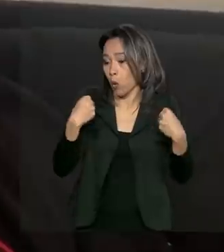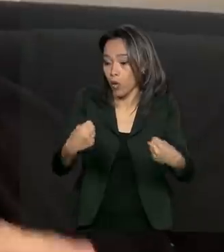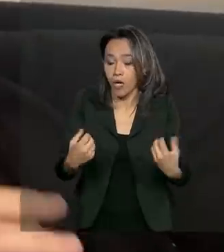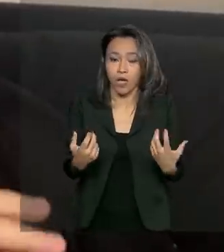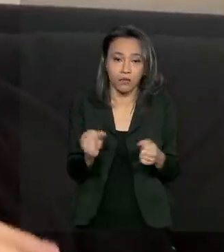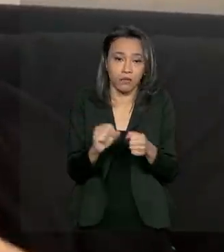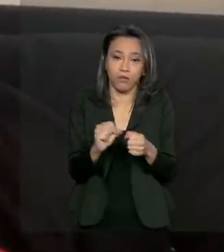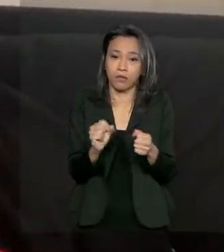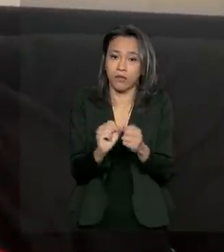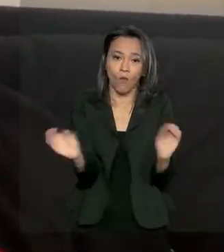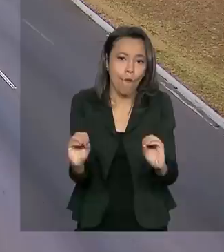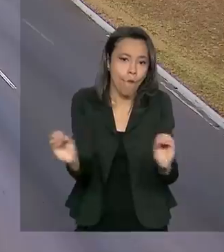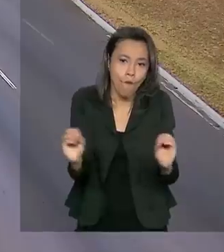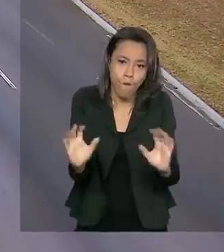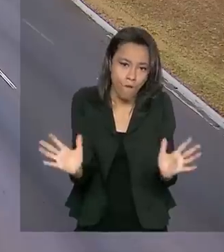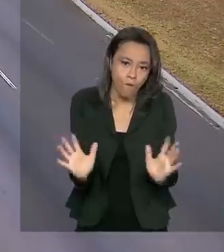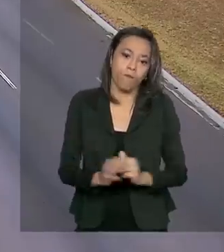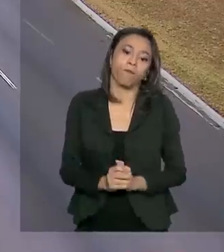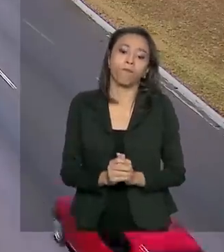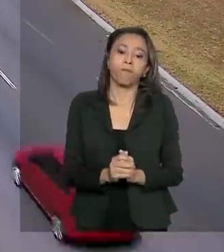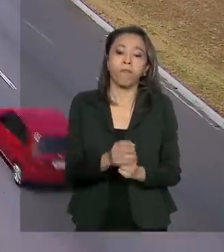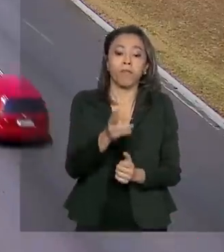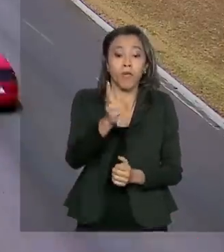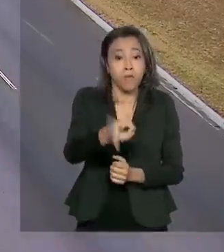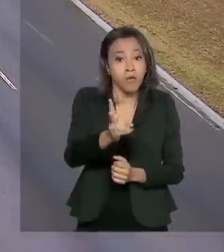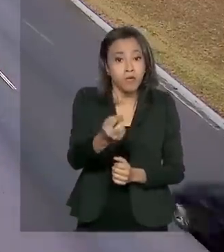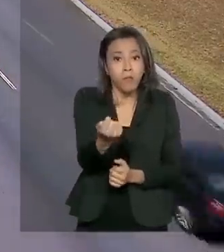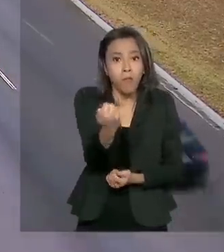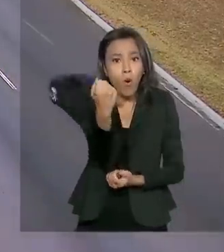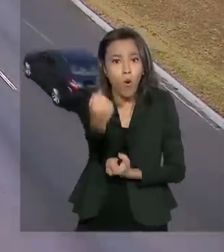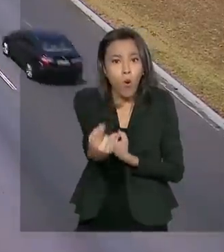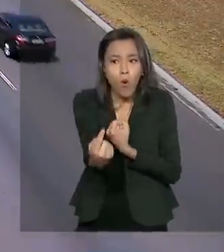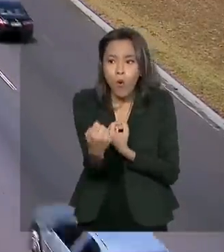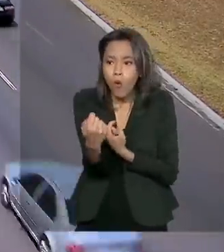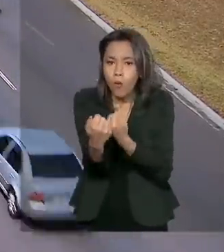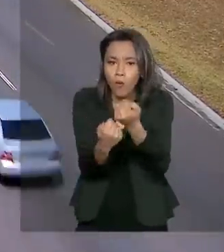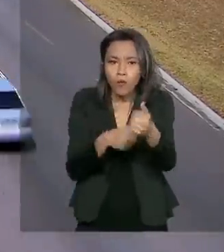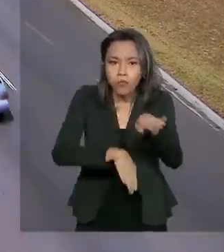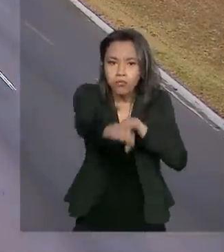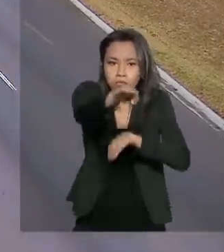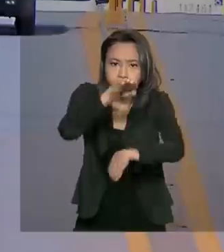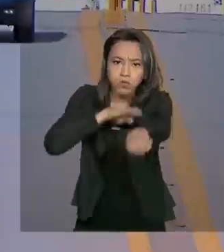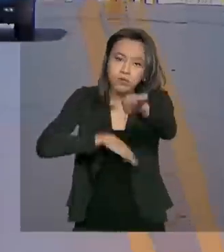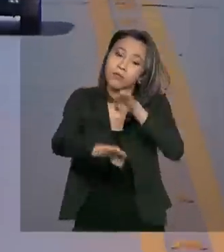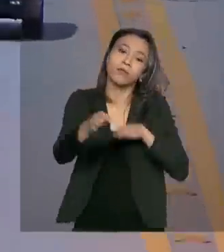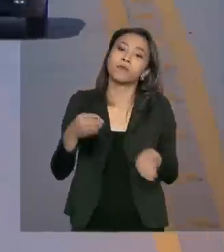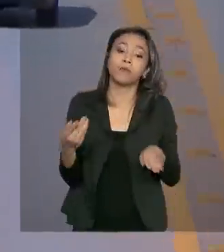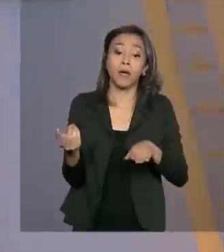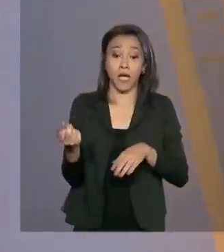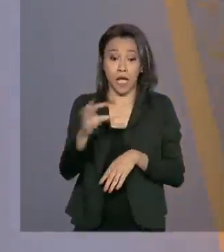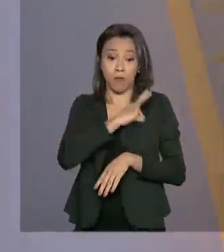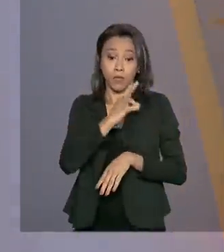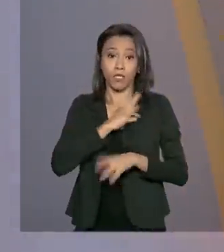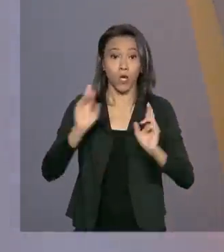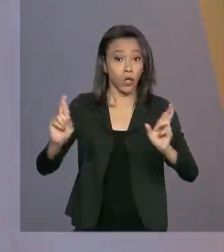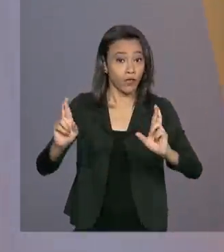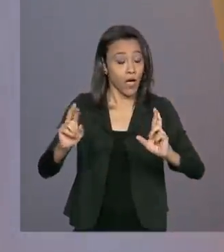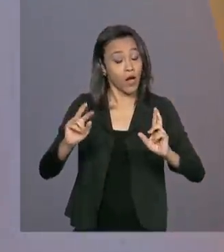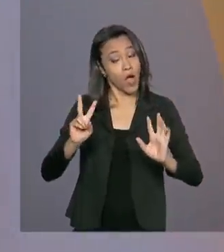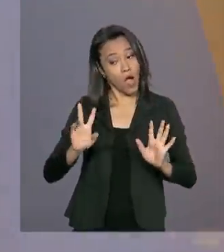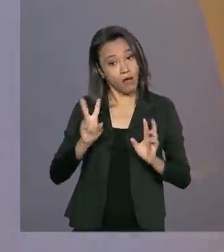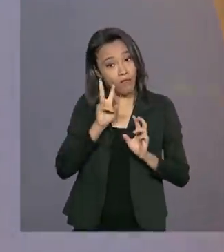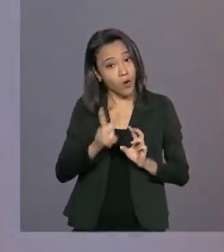exercícios, sem fazer nada. Mesmo com pouco movimento, a Polícia Rodoviária Federal aconselha a não